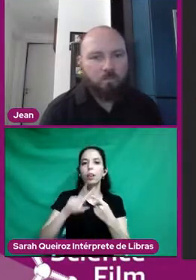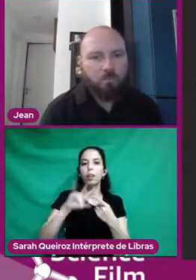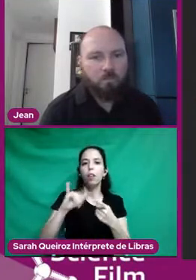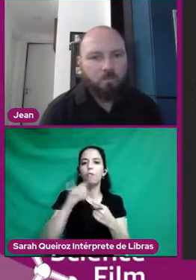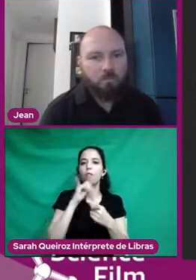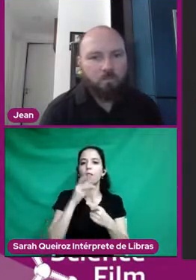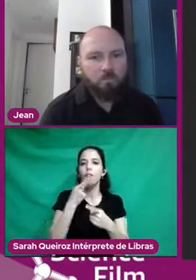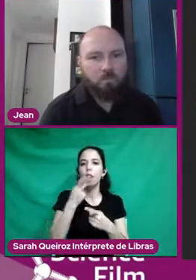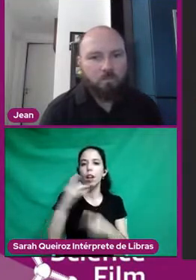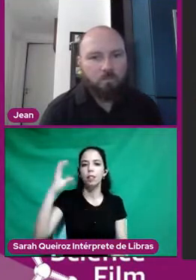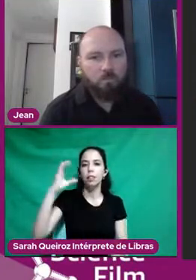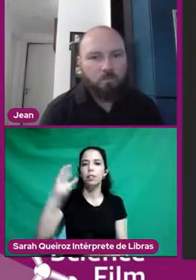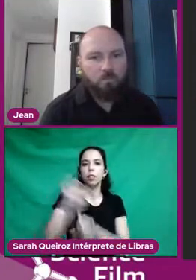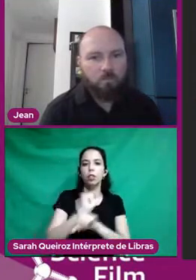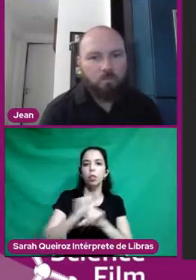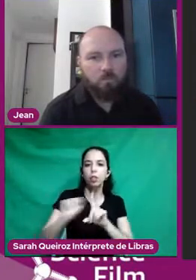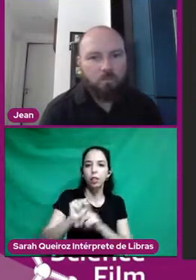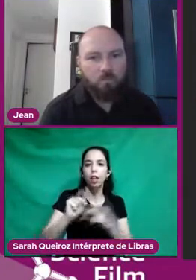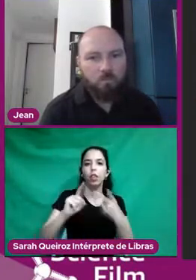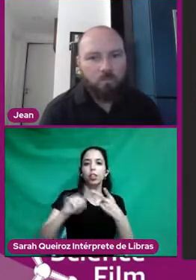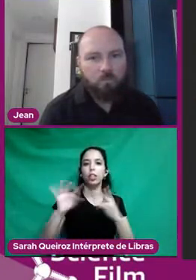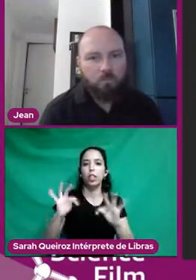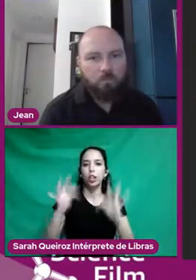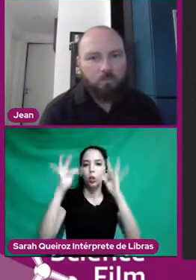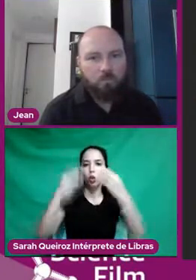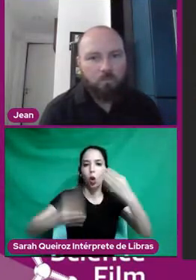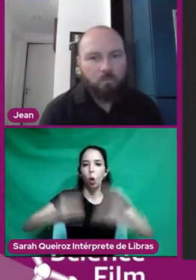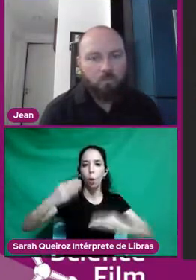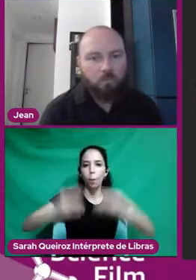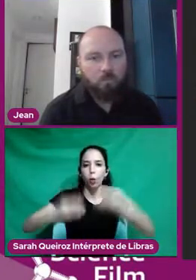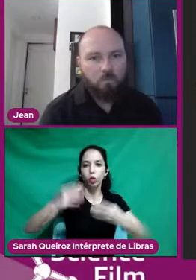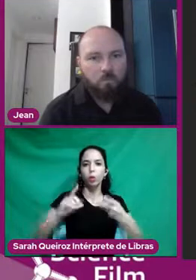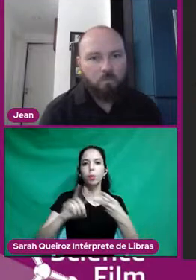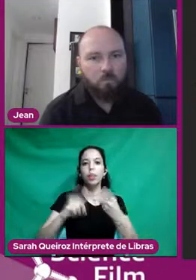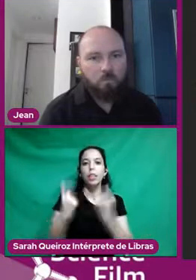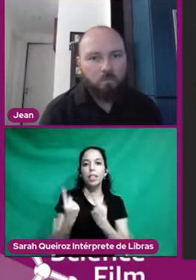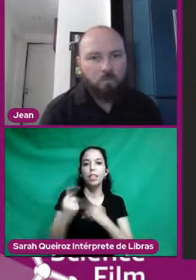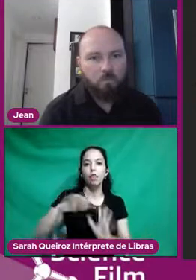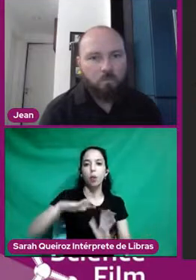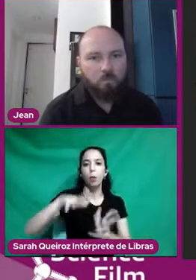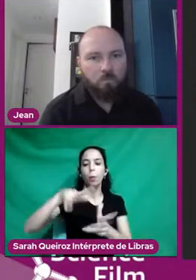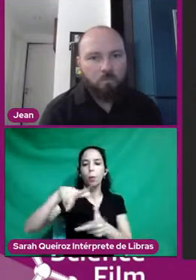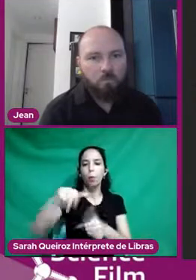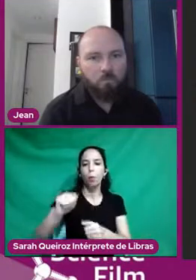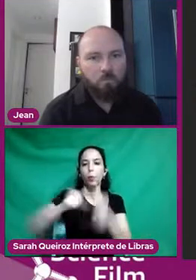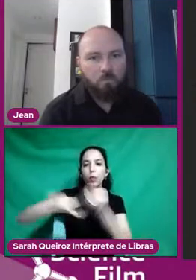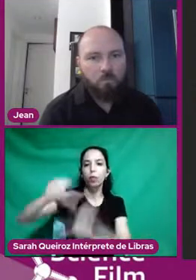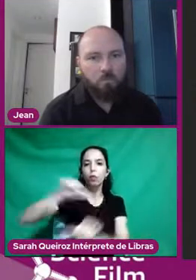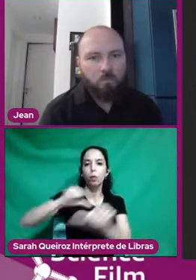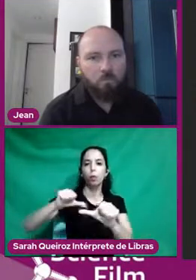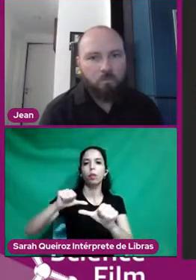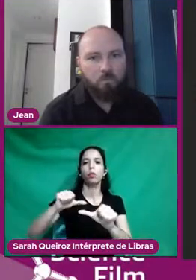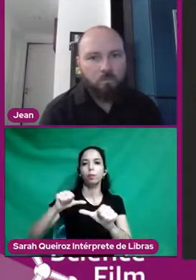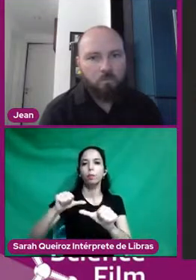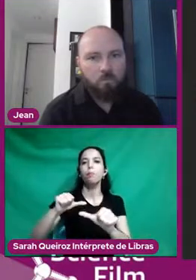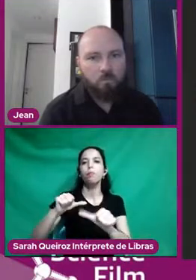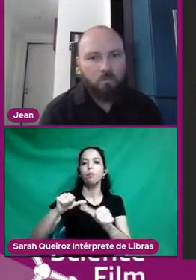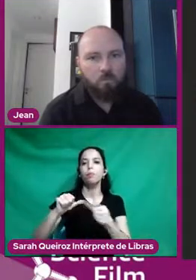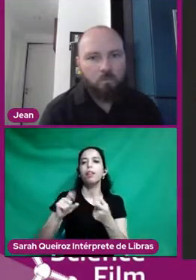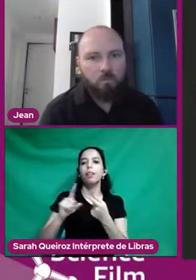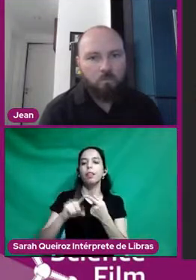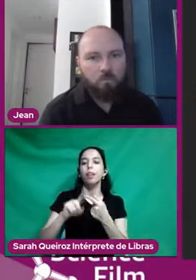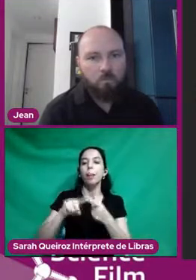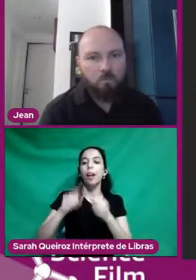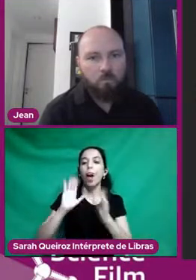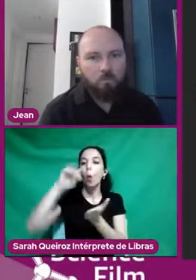Robótica e Espaço no dia 5 do 11. O Desafio de um Mundo em Mutação no dia 12 do 11. Como não poderia deixar de ser, a gente fecha as